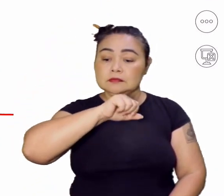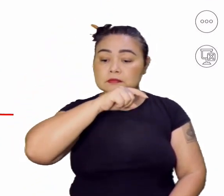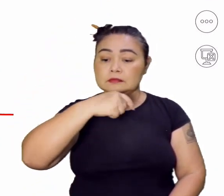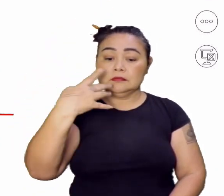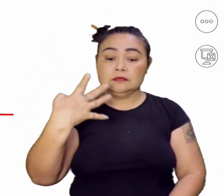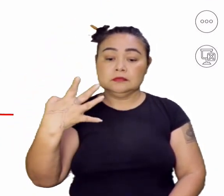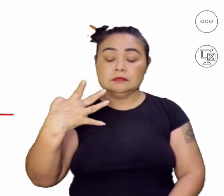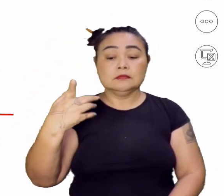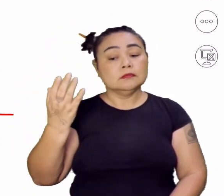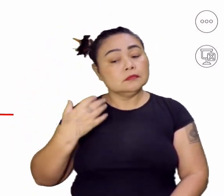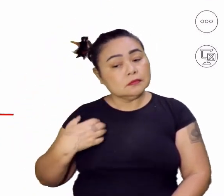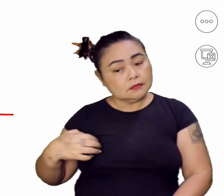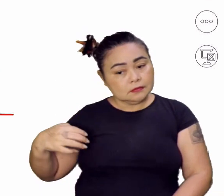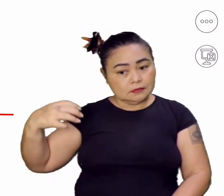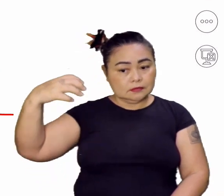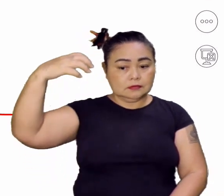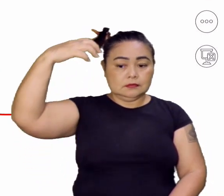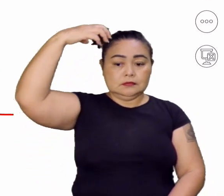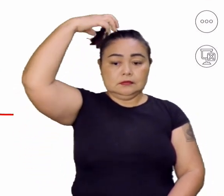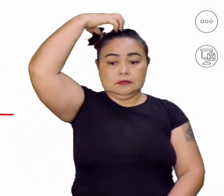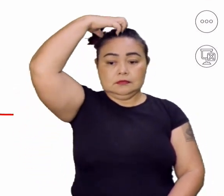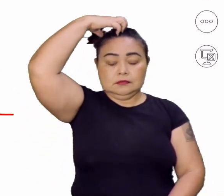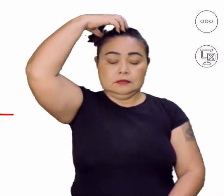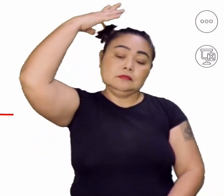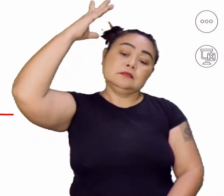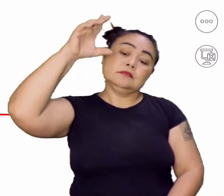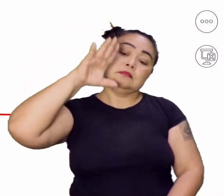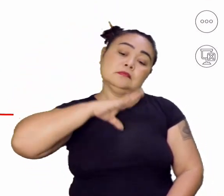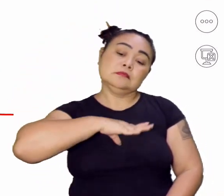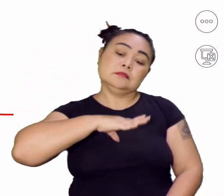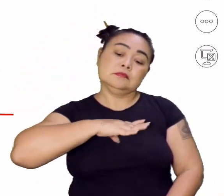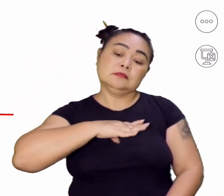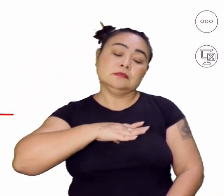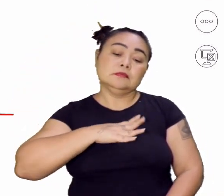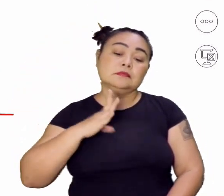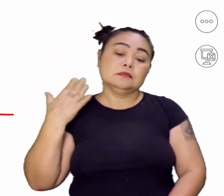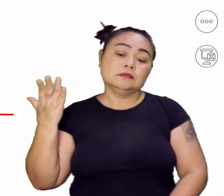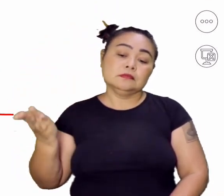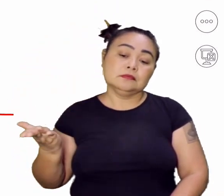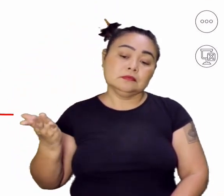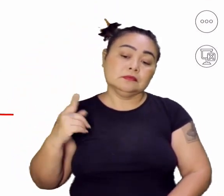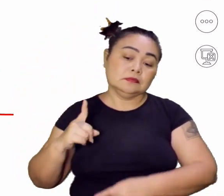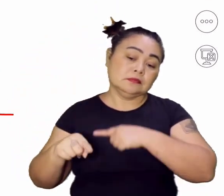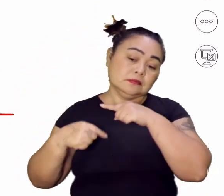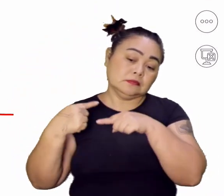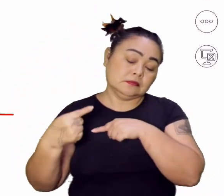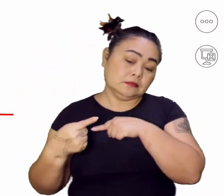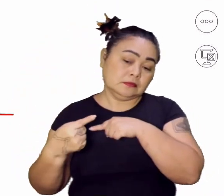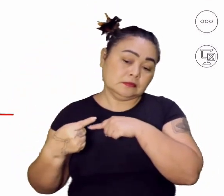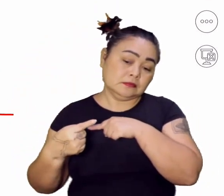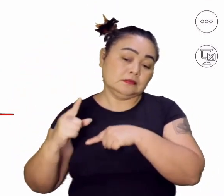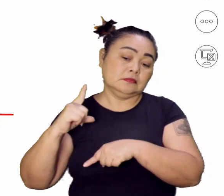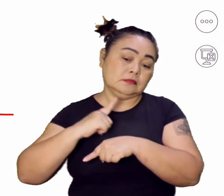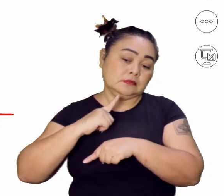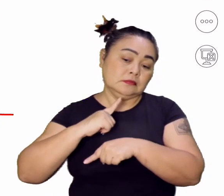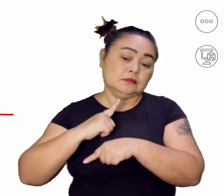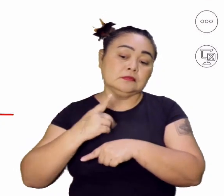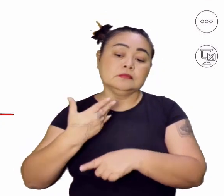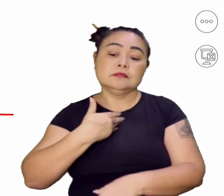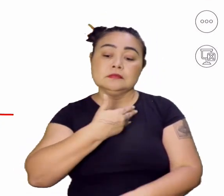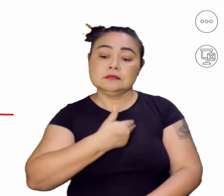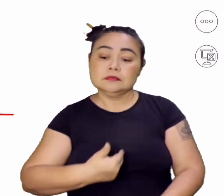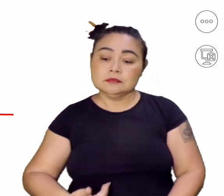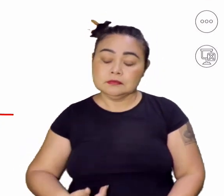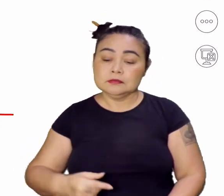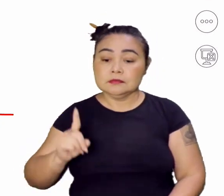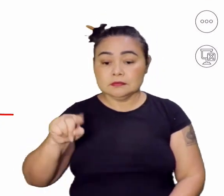sendo coroado rei de Portugal. Olha aí, depois nós tivemos aqui o governante que foi coroado aqui,